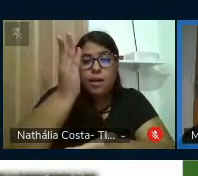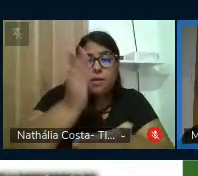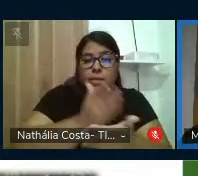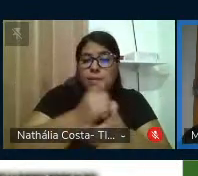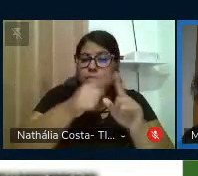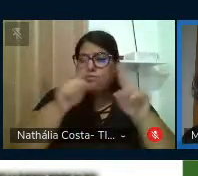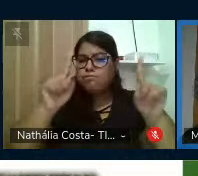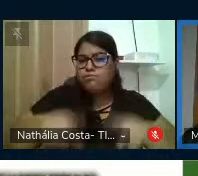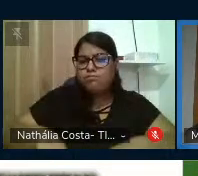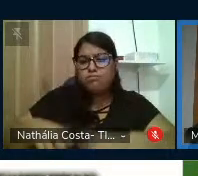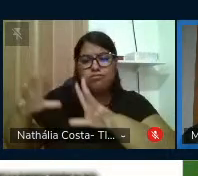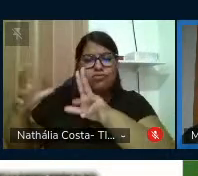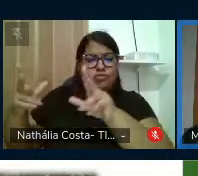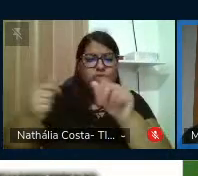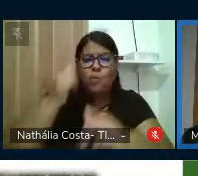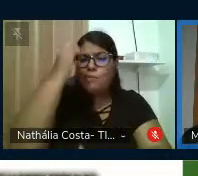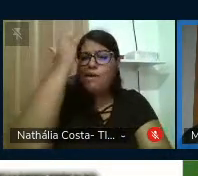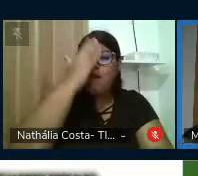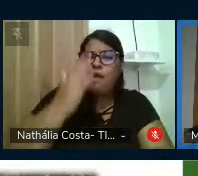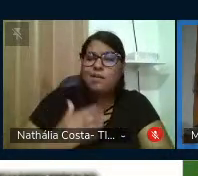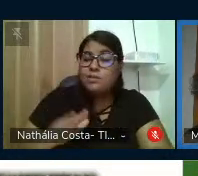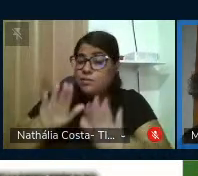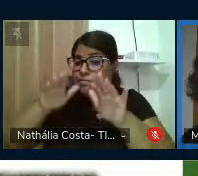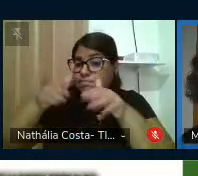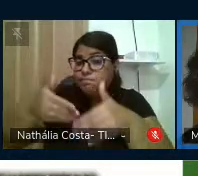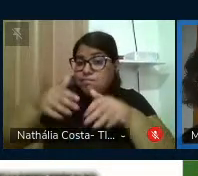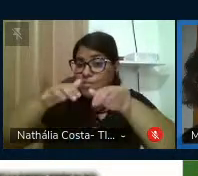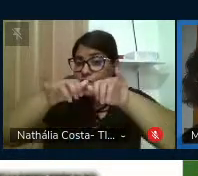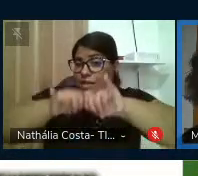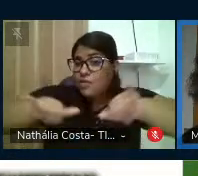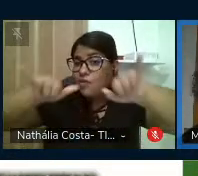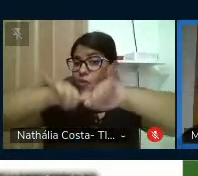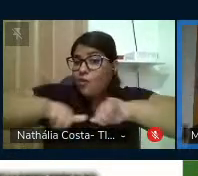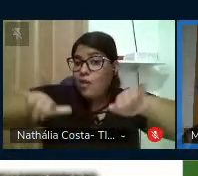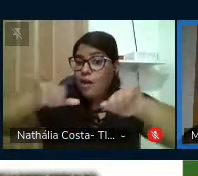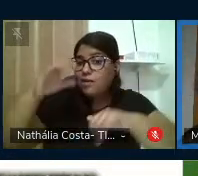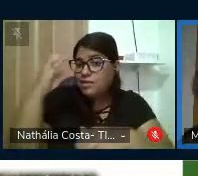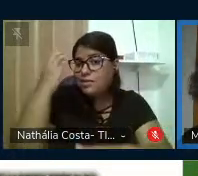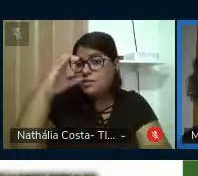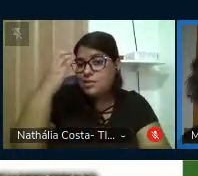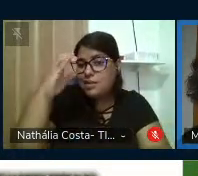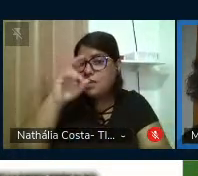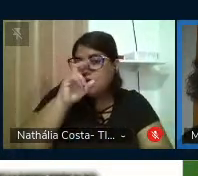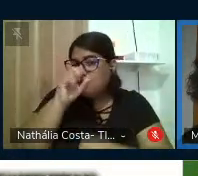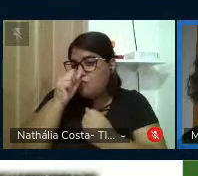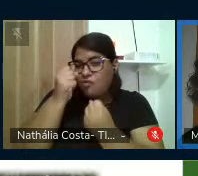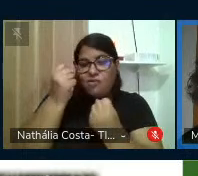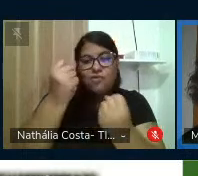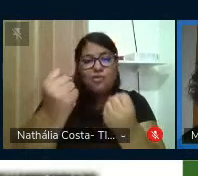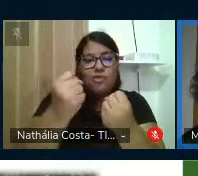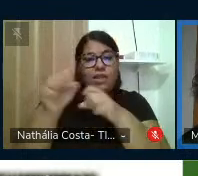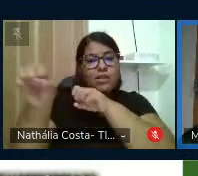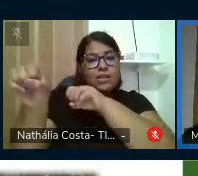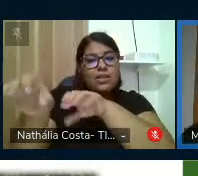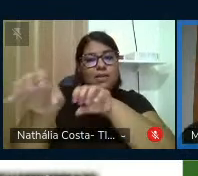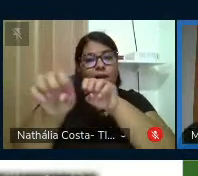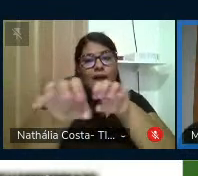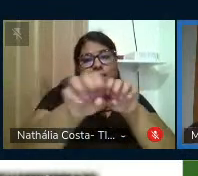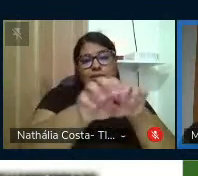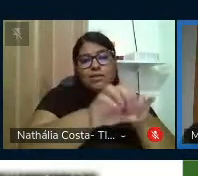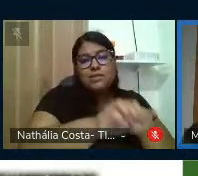todo o Brasil, cujo foco é divulgar a ciência e fortalecer a educação,